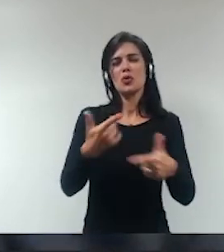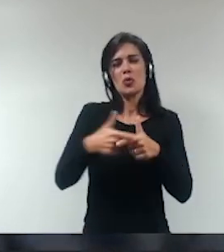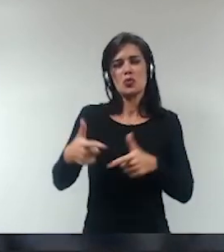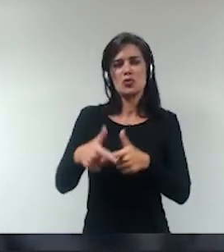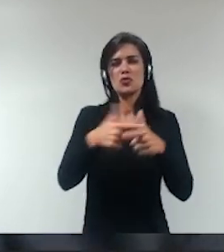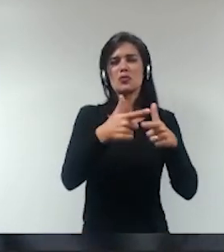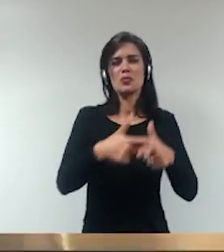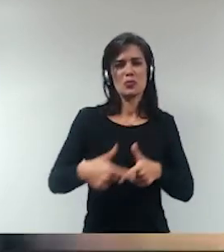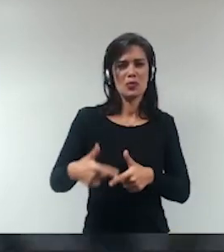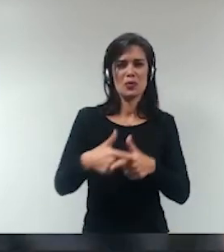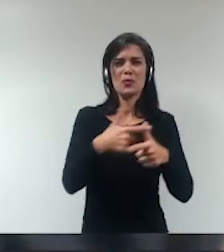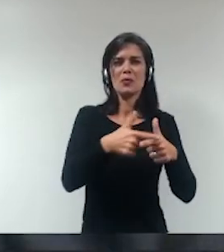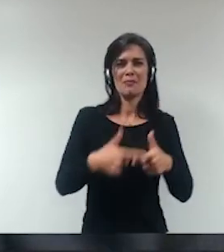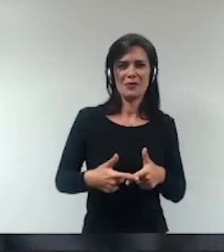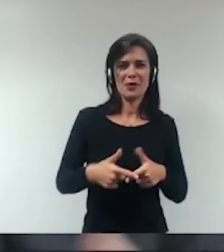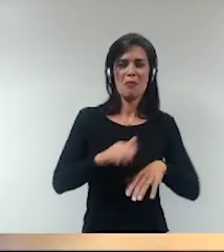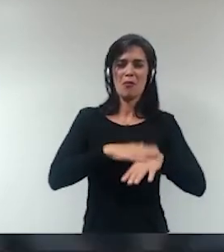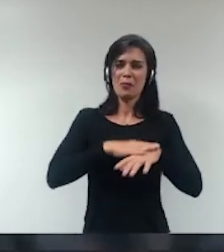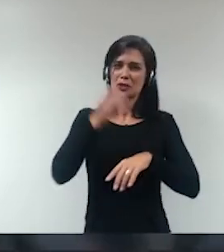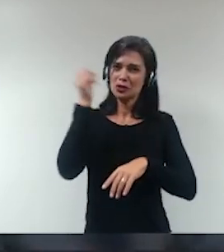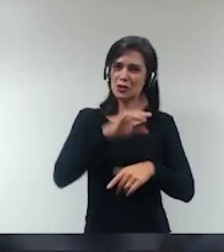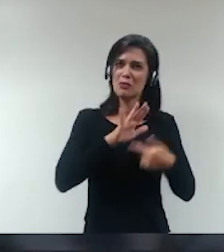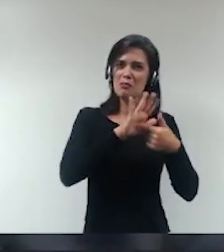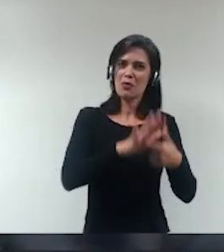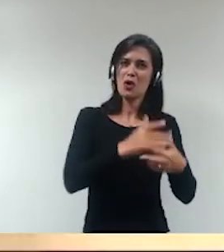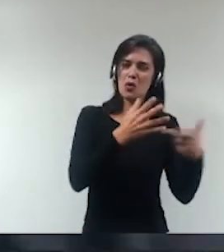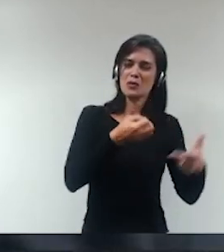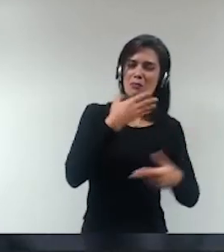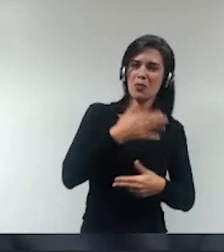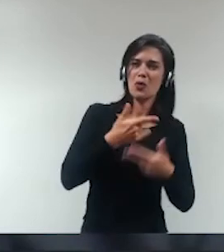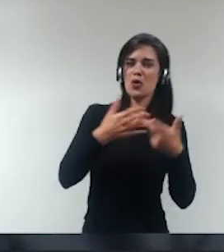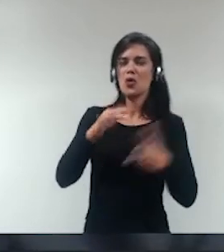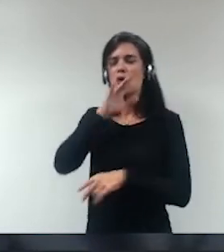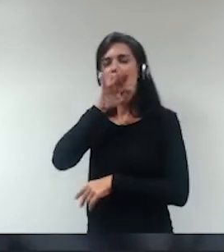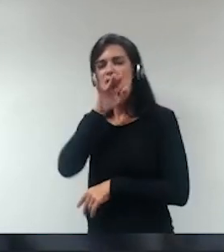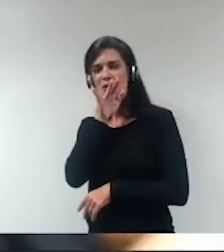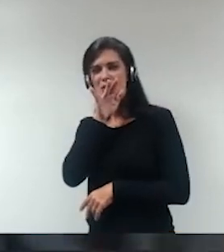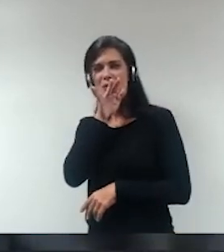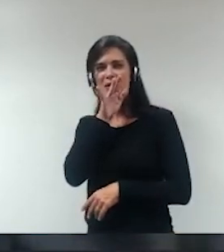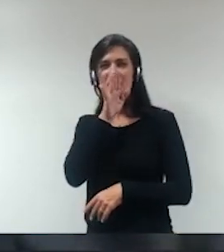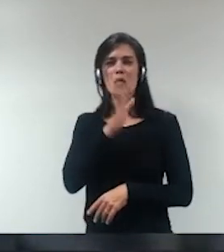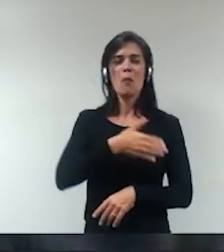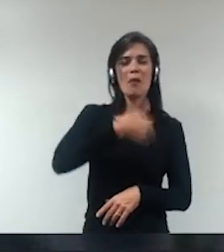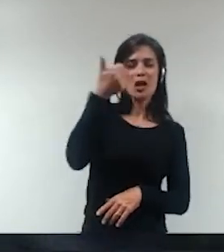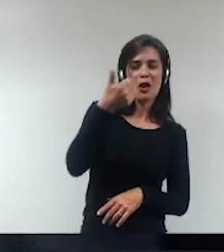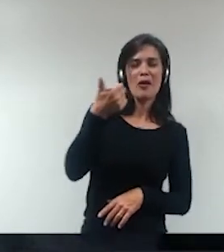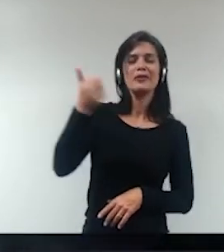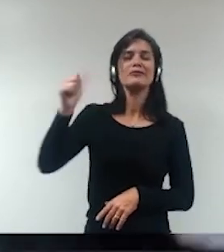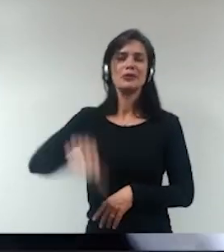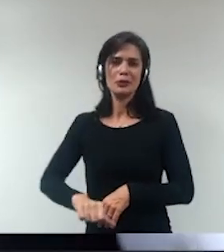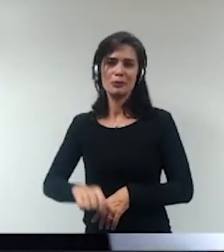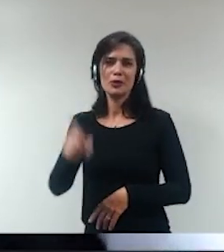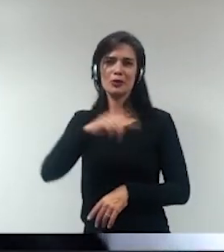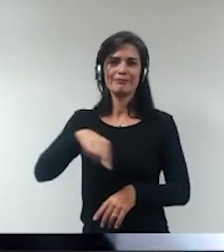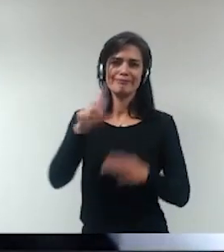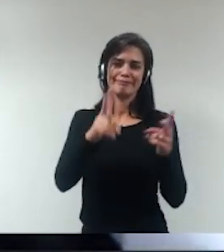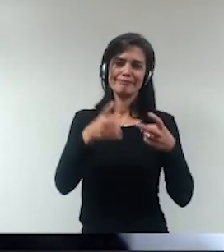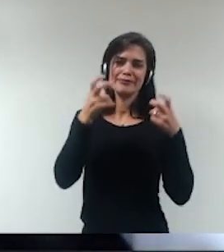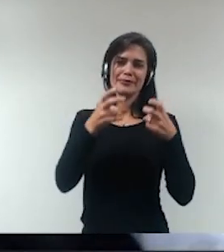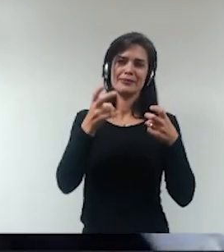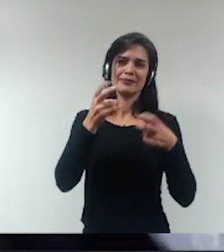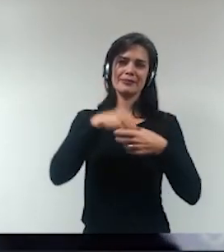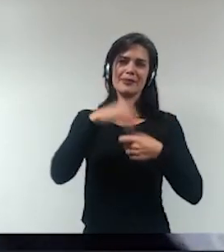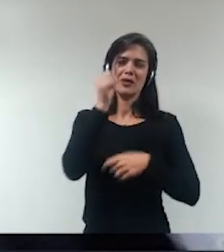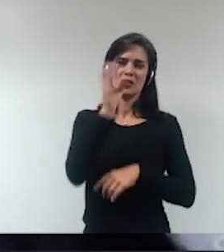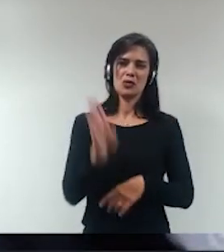crises mostram o lado bom e o lado mal o tem de melhor e o que tem de pior na humanidade e a gente lamentavelmente assistiu isso em nosso país